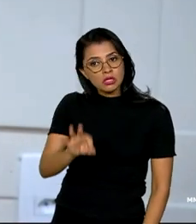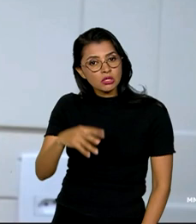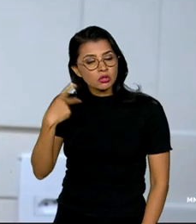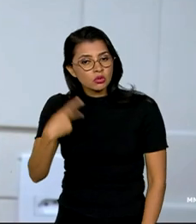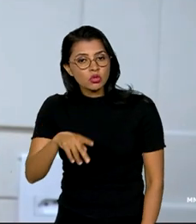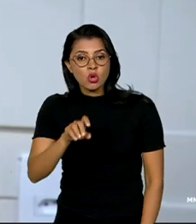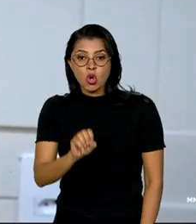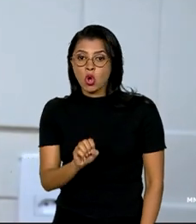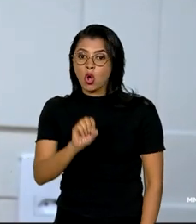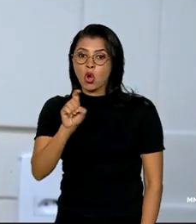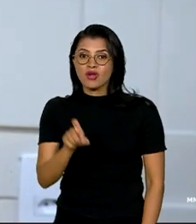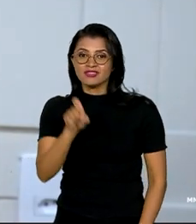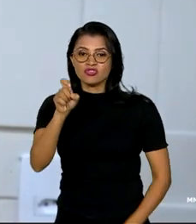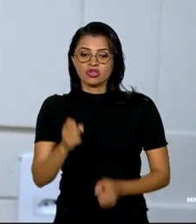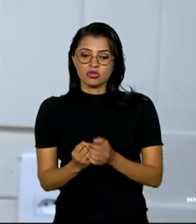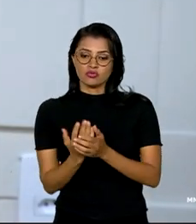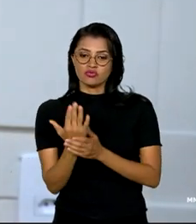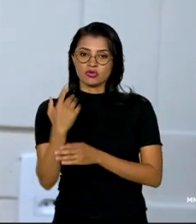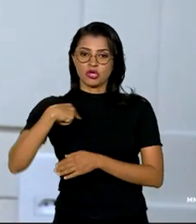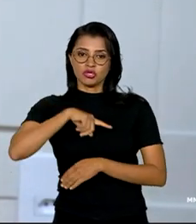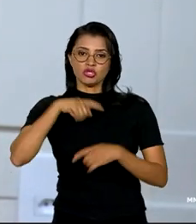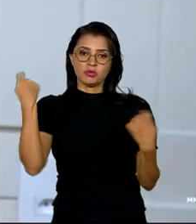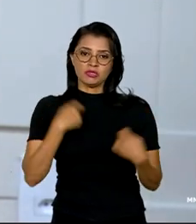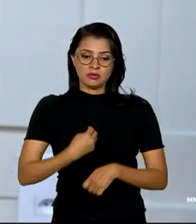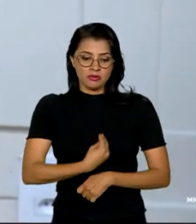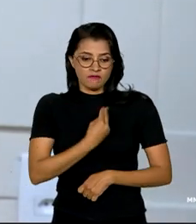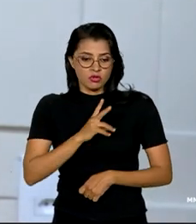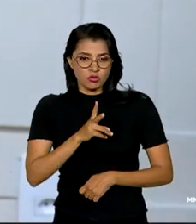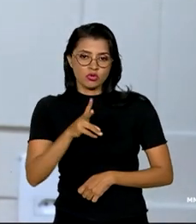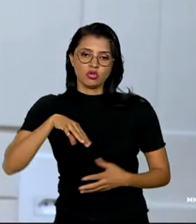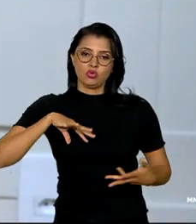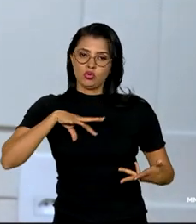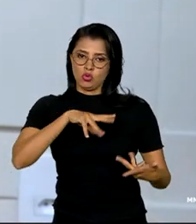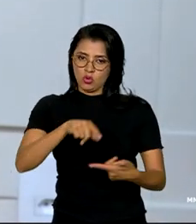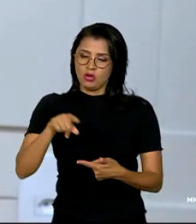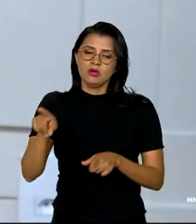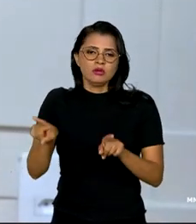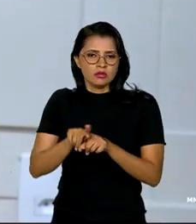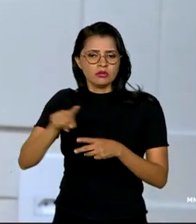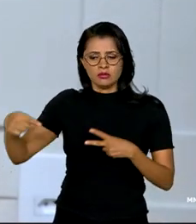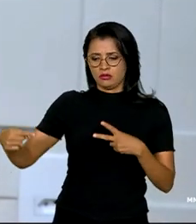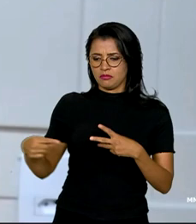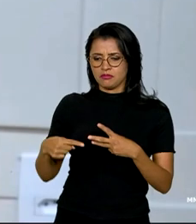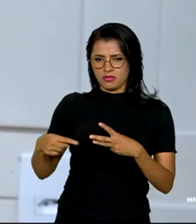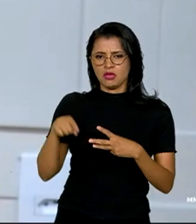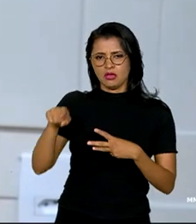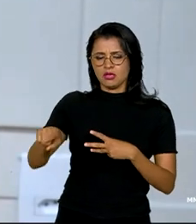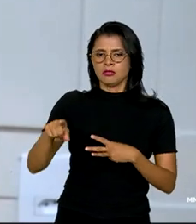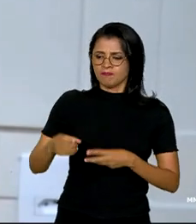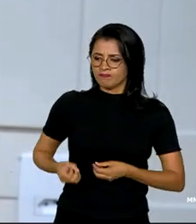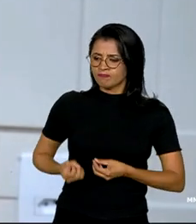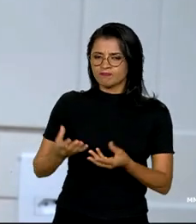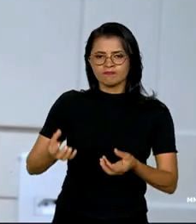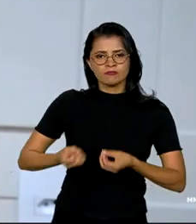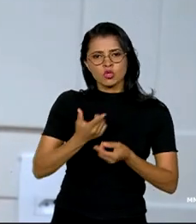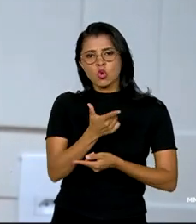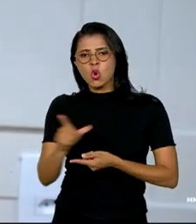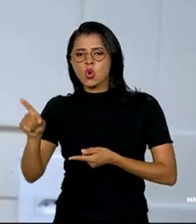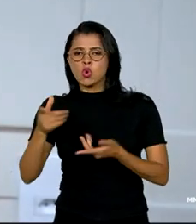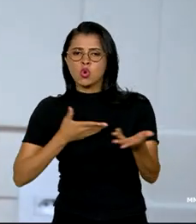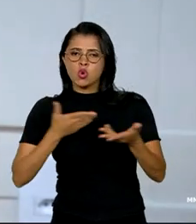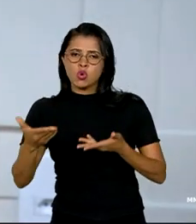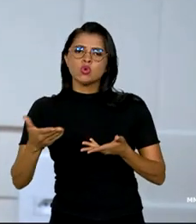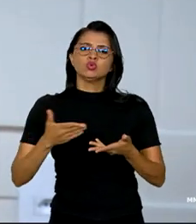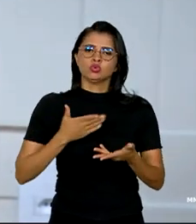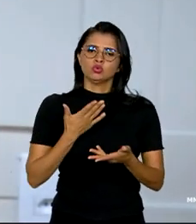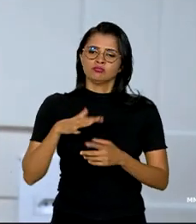oxigênio que a gente precisa para que a vida aconteça na Terra. Além disso, ele é grande provedor de outros serviços